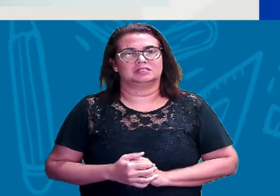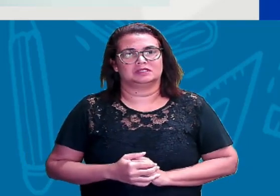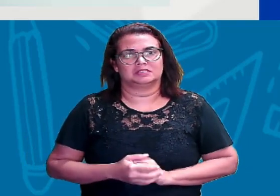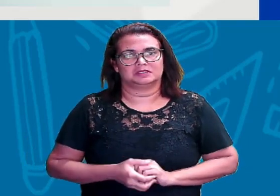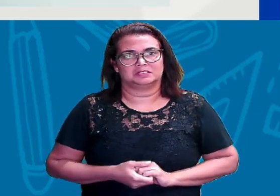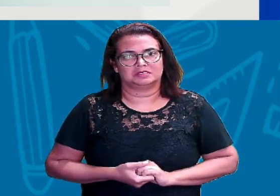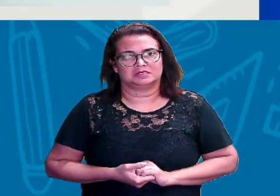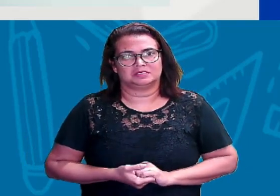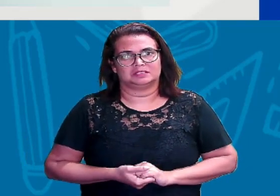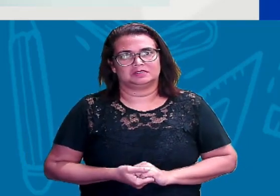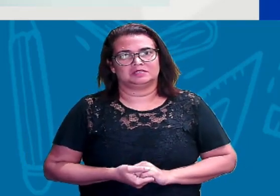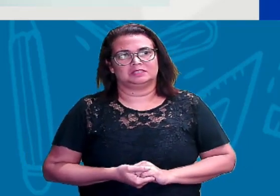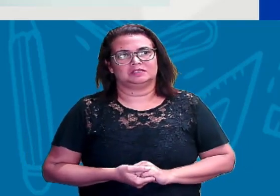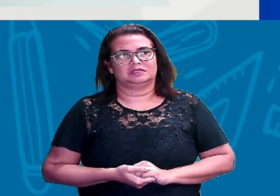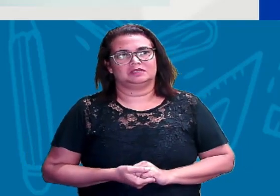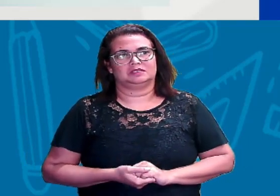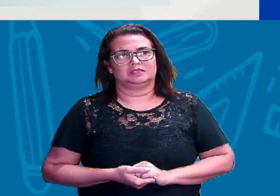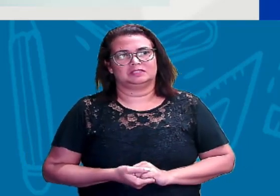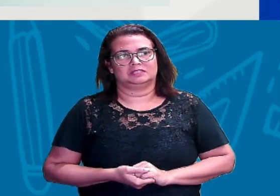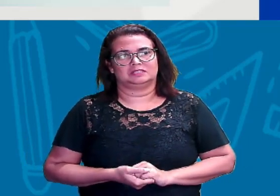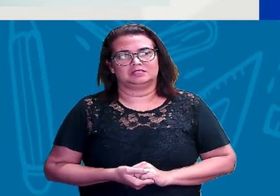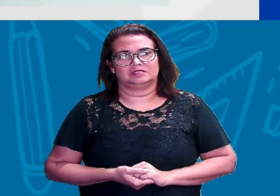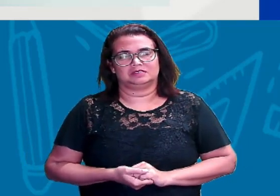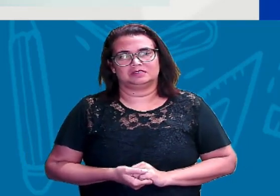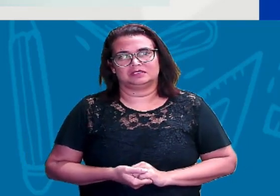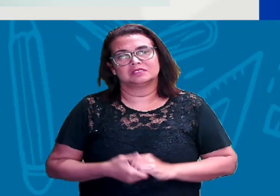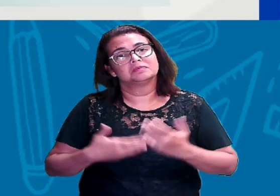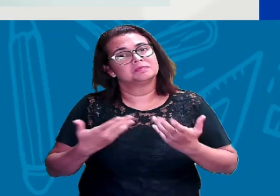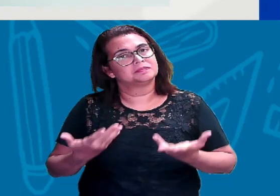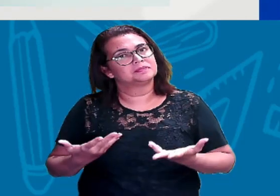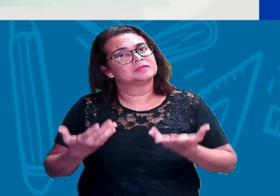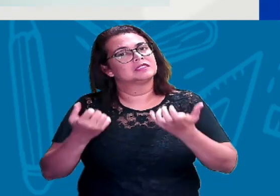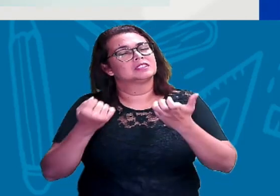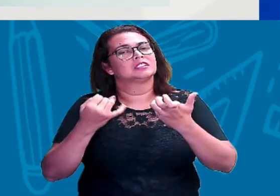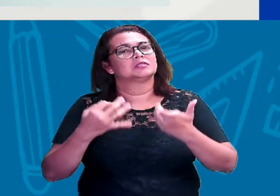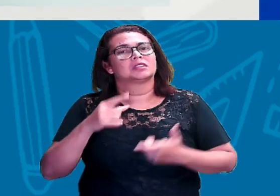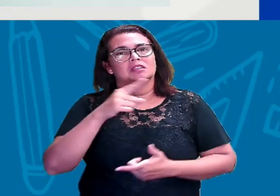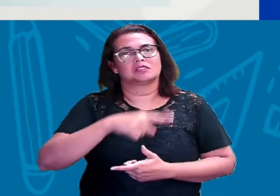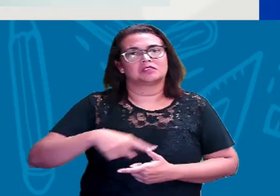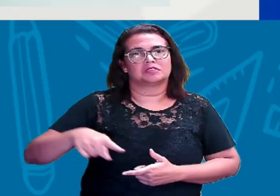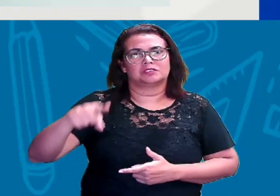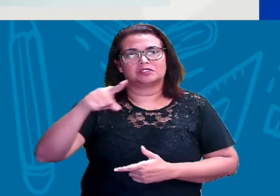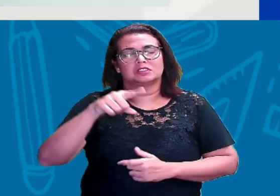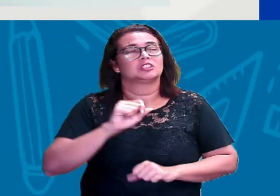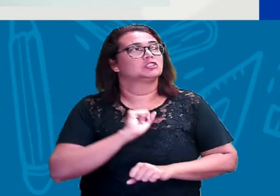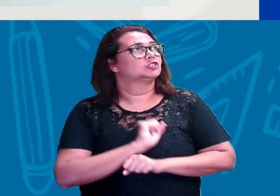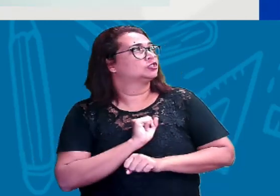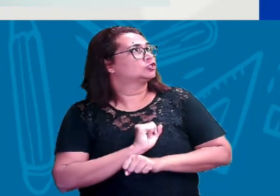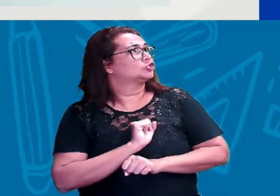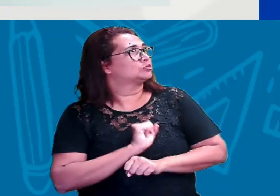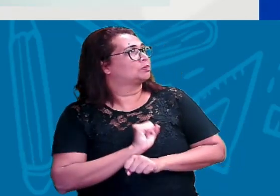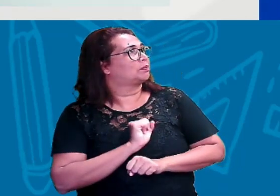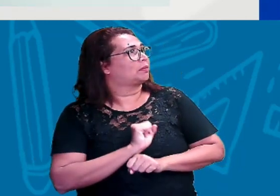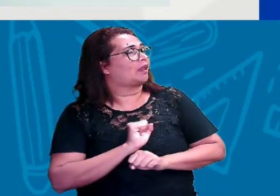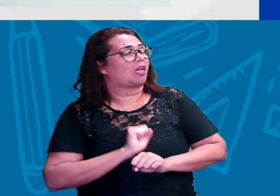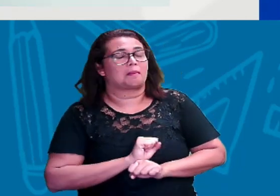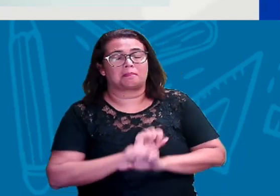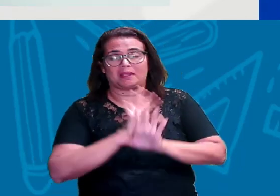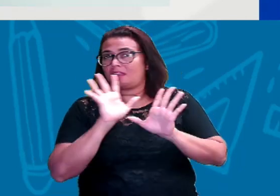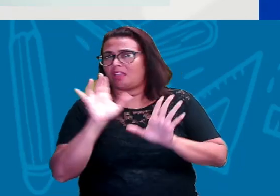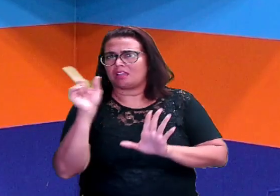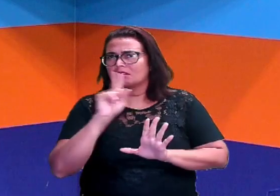miracles. Create your own opportunities. Ou seja, não procure por milagres. Crie suas próprias